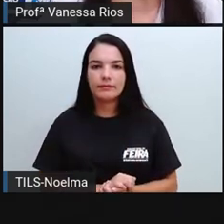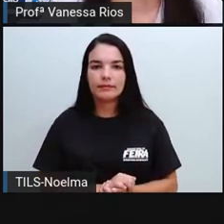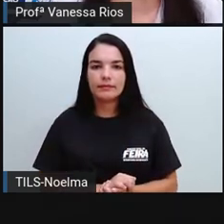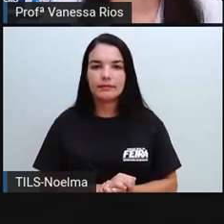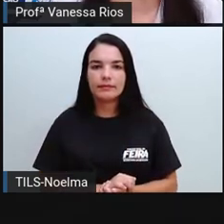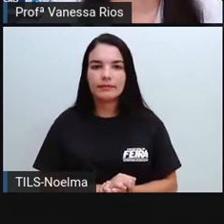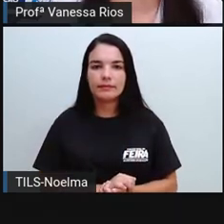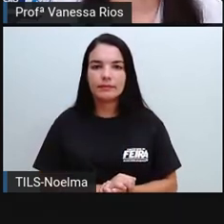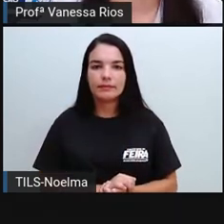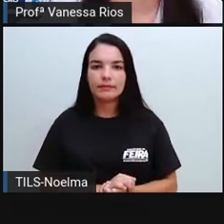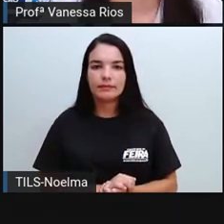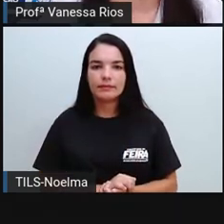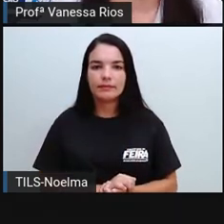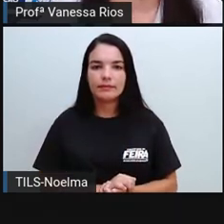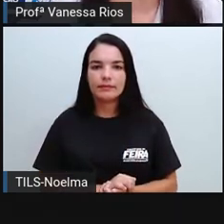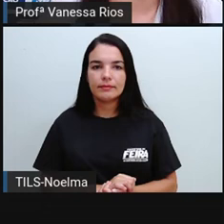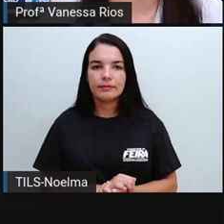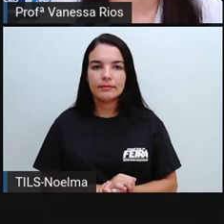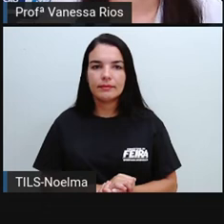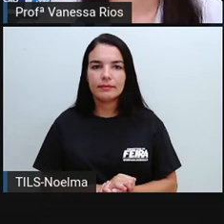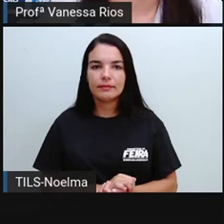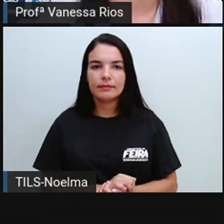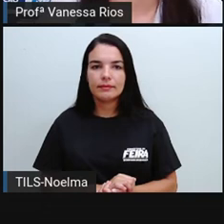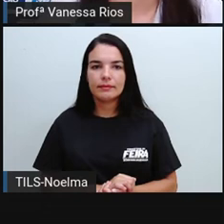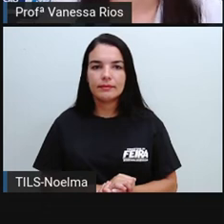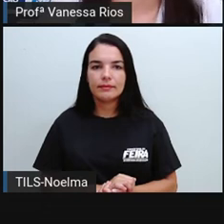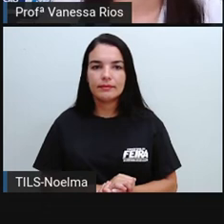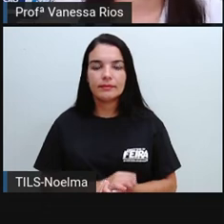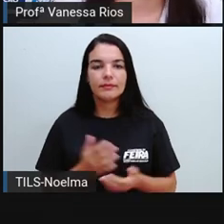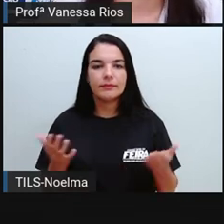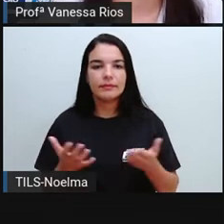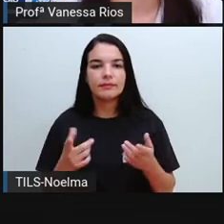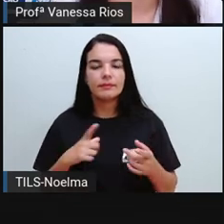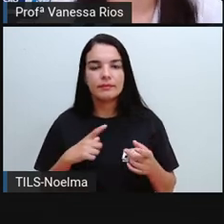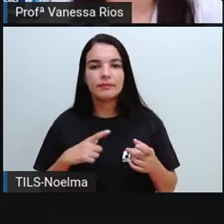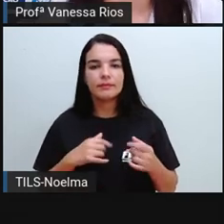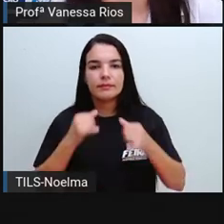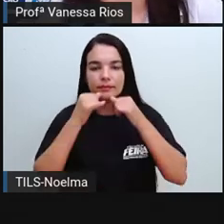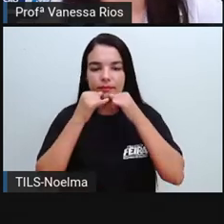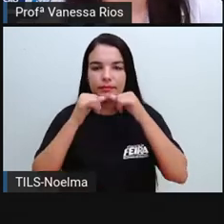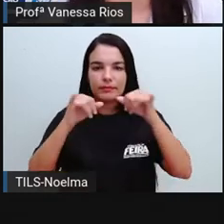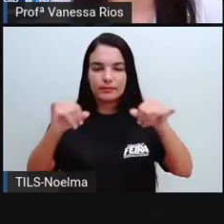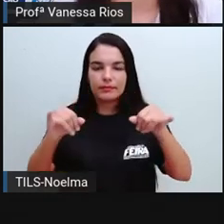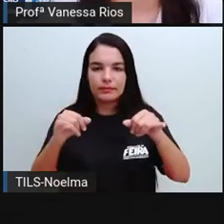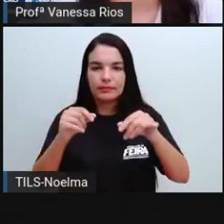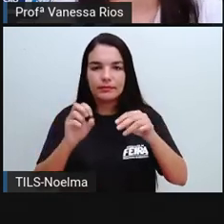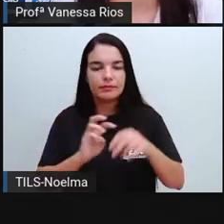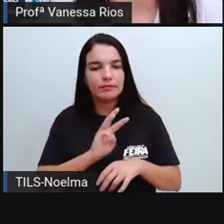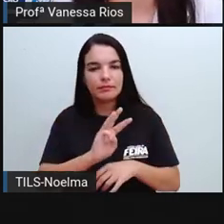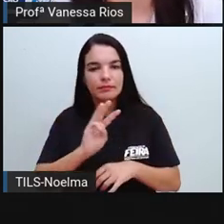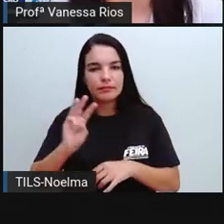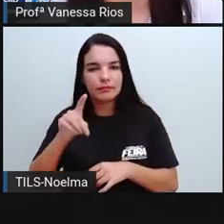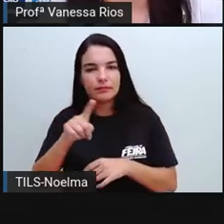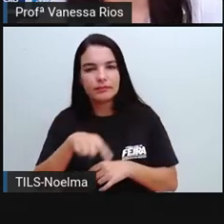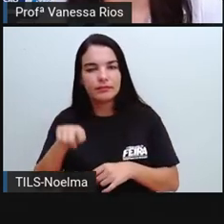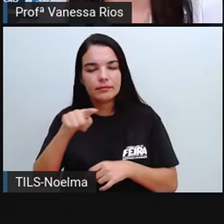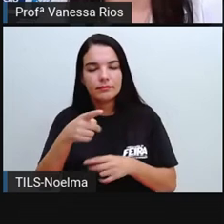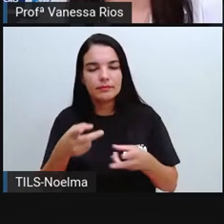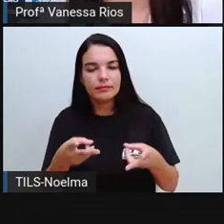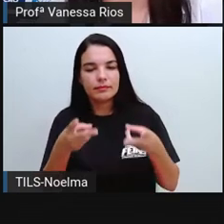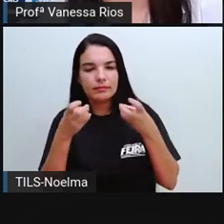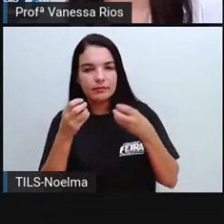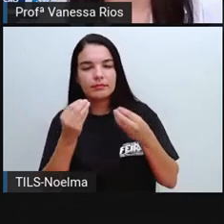E aí, há para trás, esse, algumas manchetes, né, de notícias em alguns sites para a gente observar